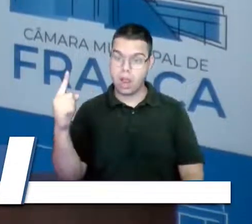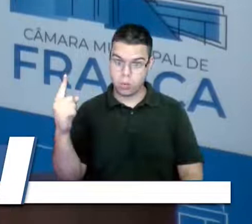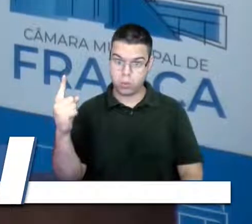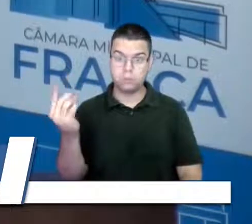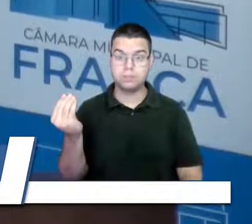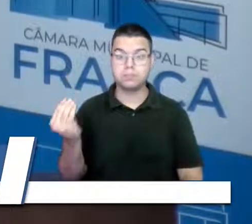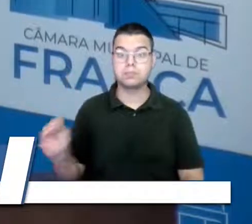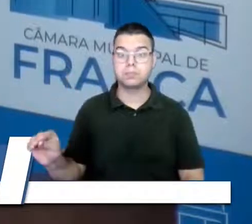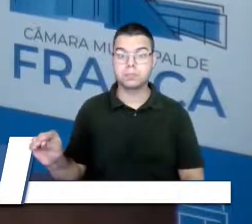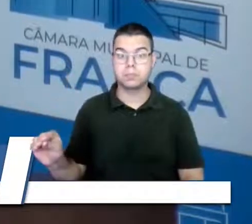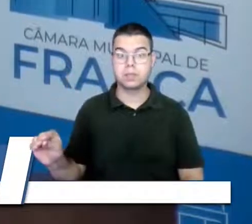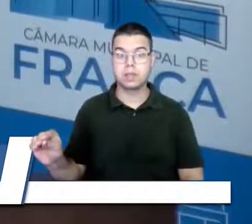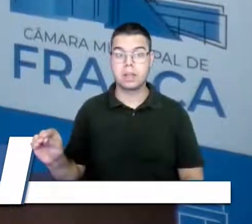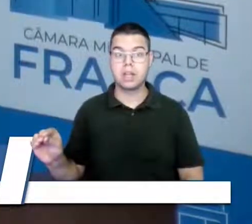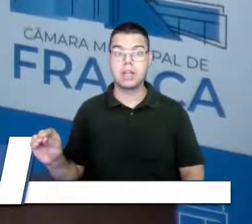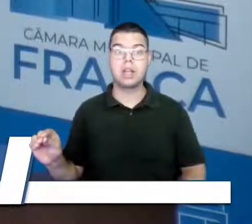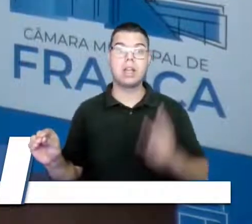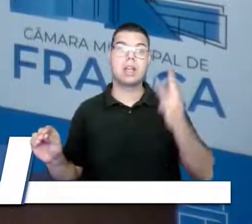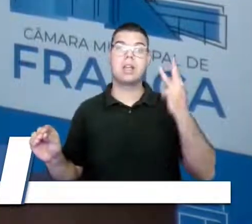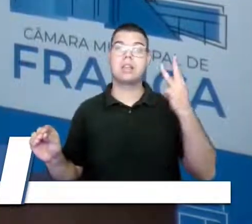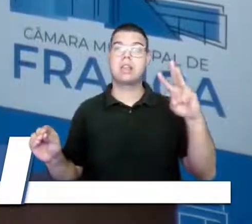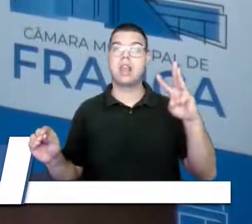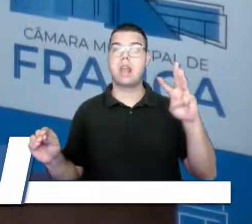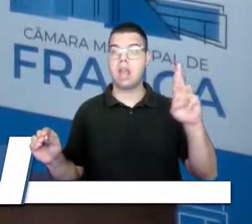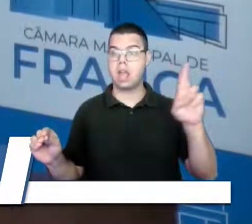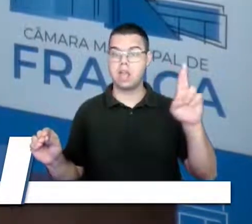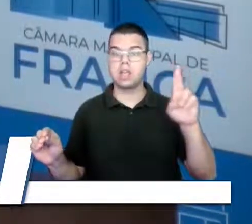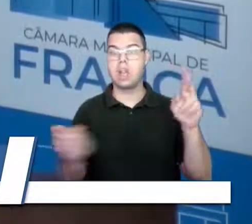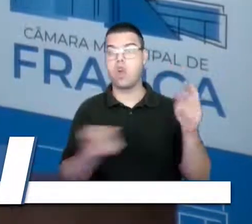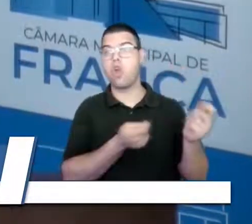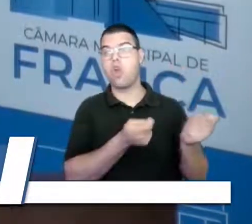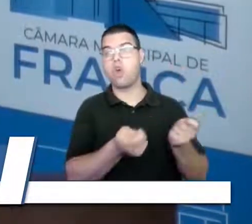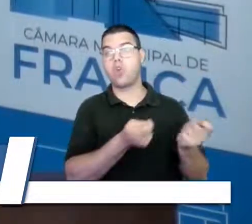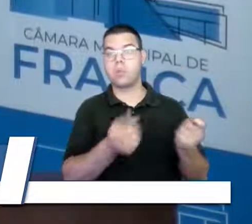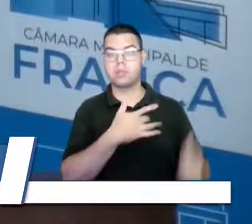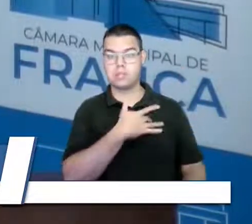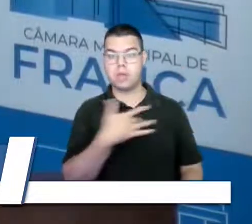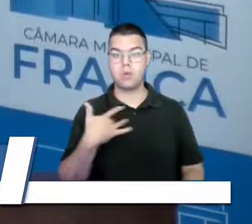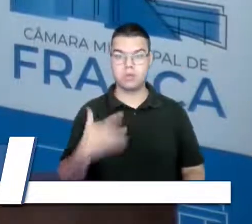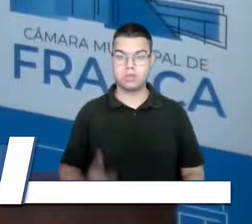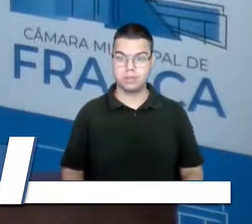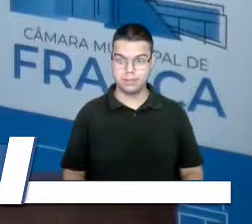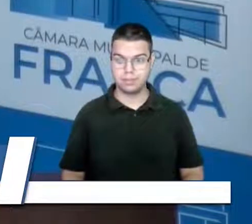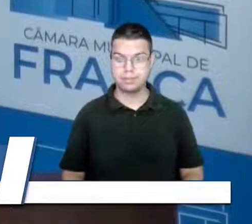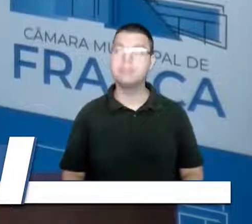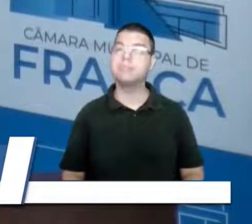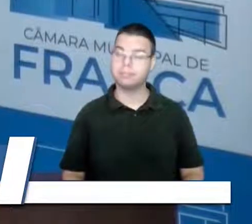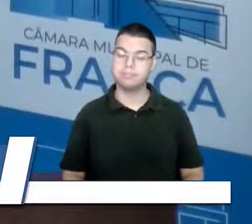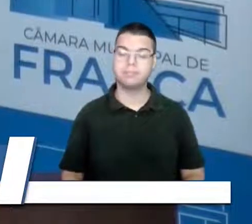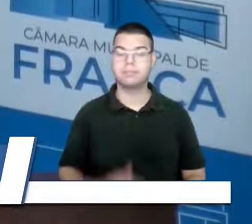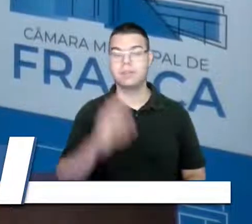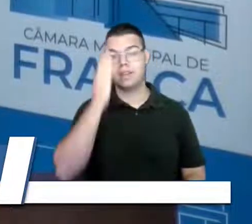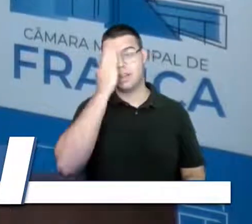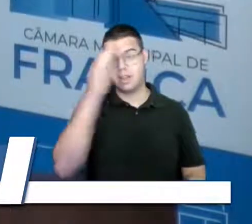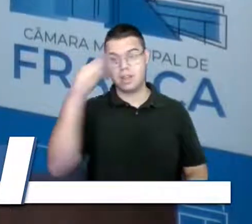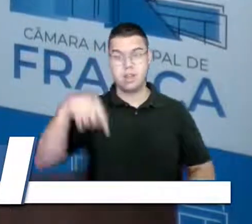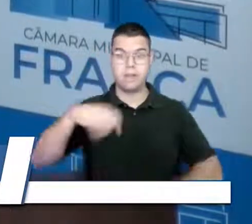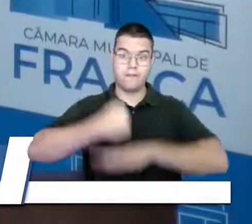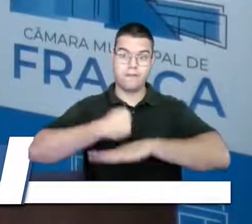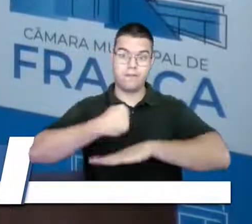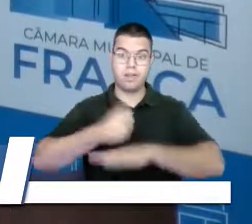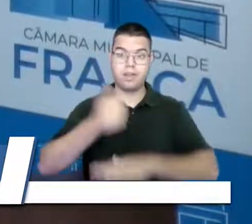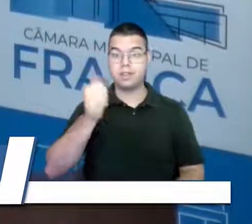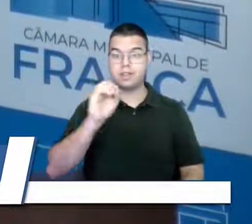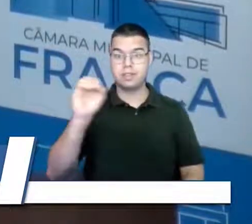R$ são economizados na saúde. Então, ter uma cidade como Franca, de 100% de esgoto